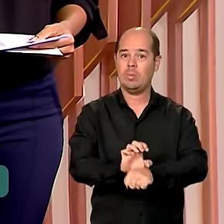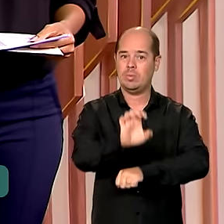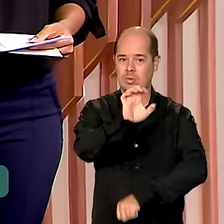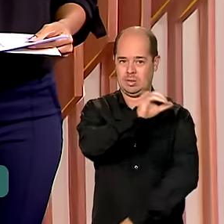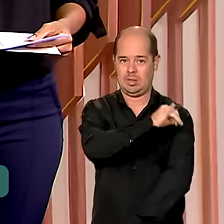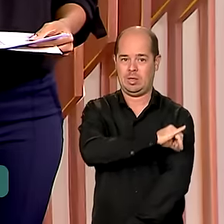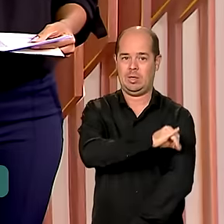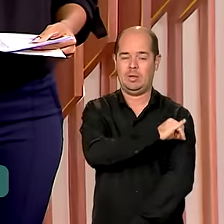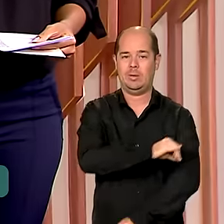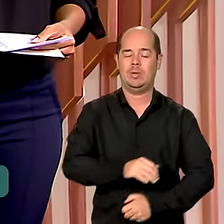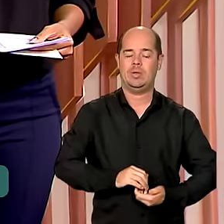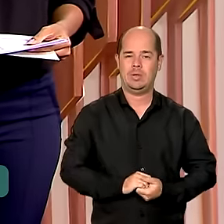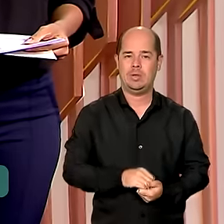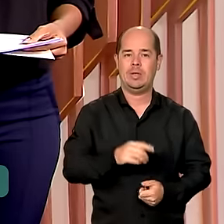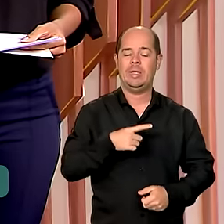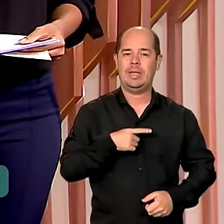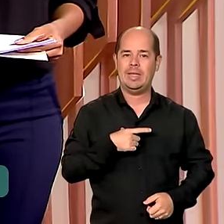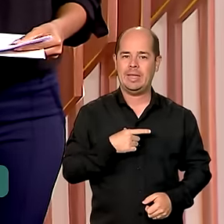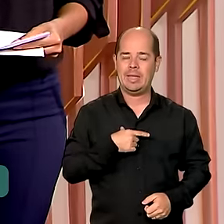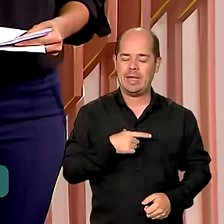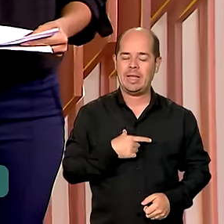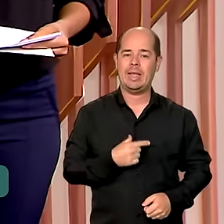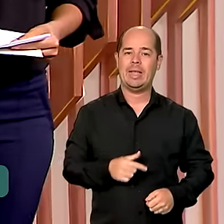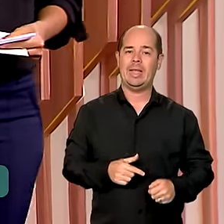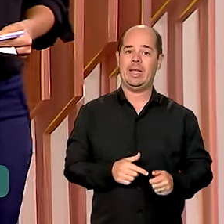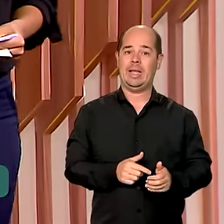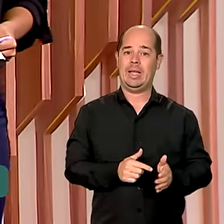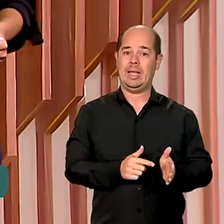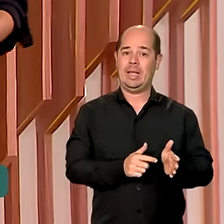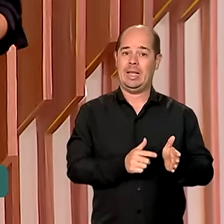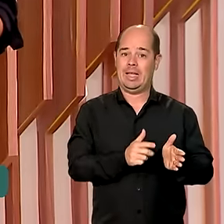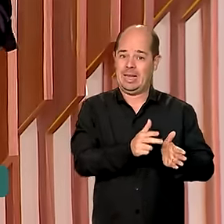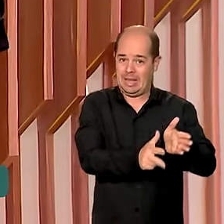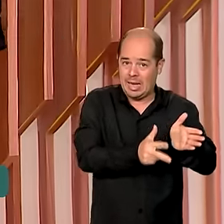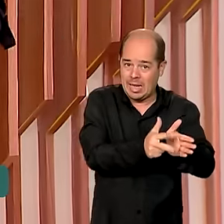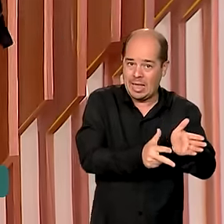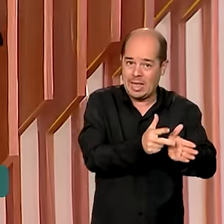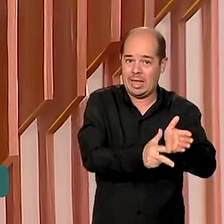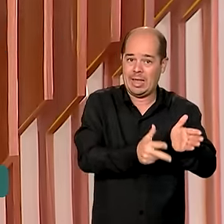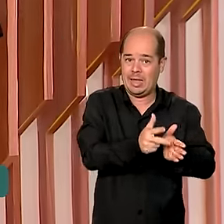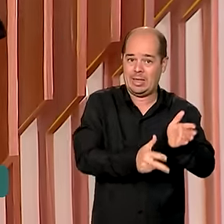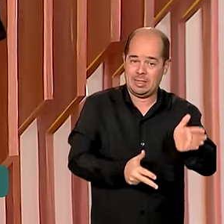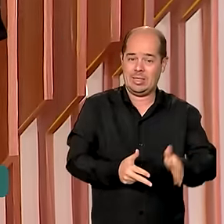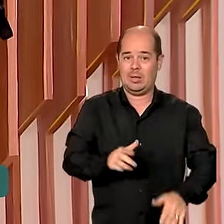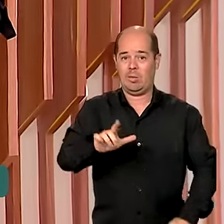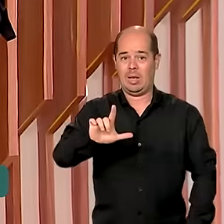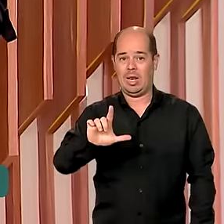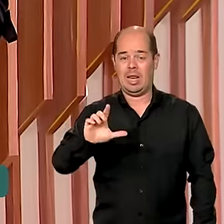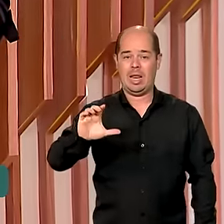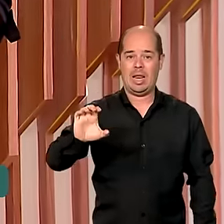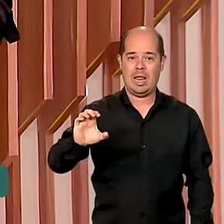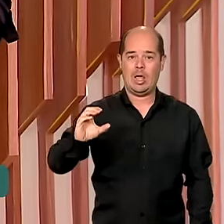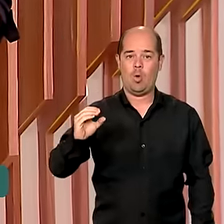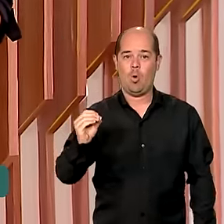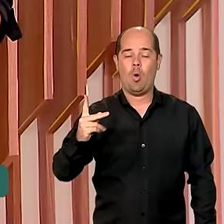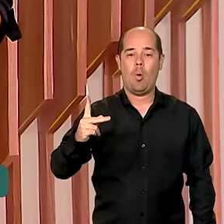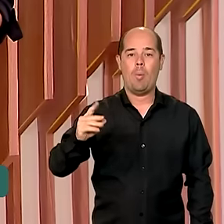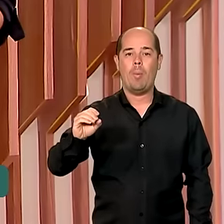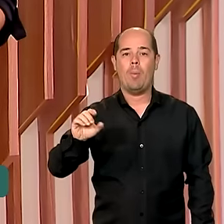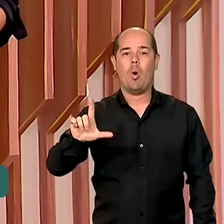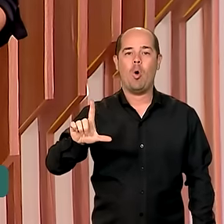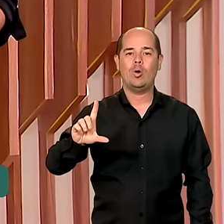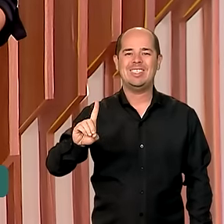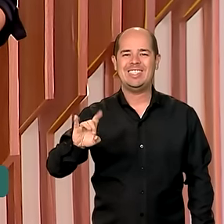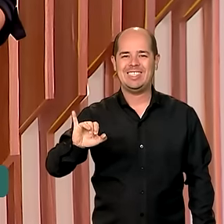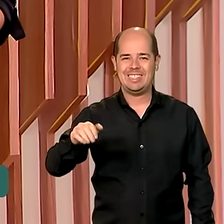Leopoldina foi cedida à Prefeitura do Rio e vai passar por um processo de revitalização para abrigar empreendimentos variados.